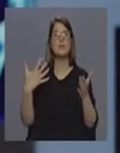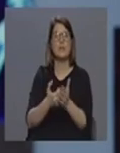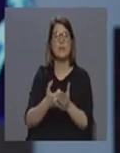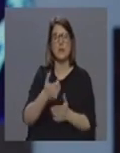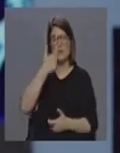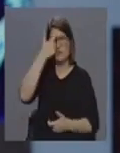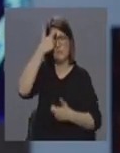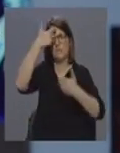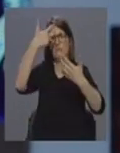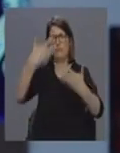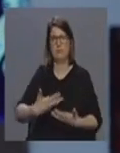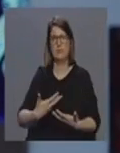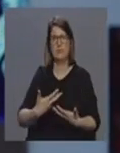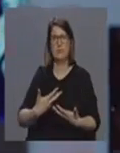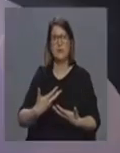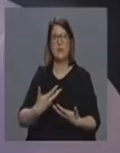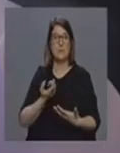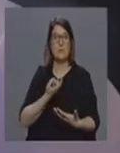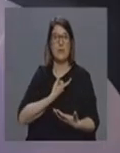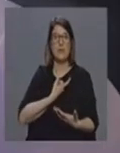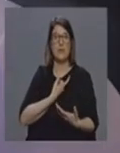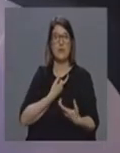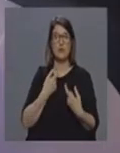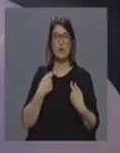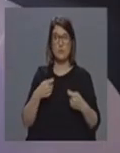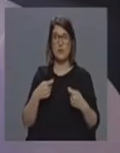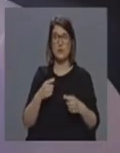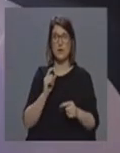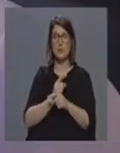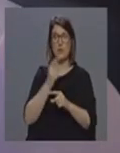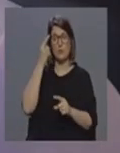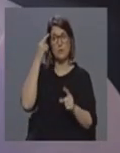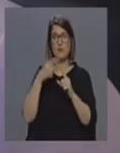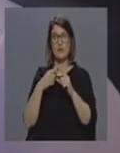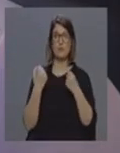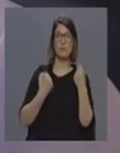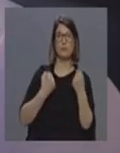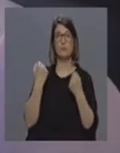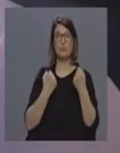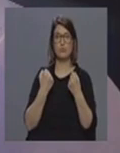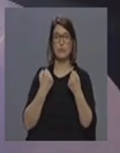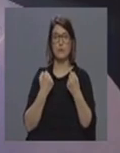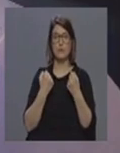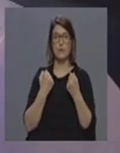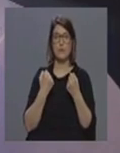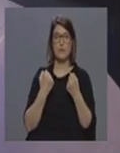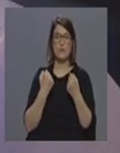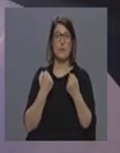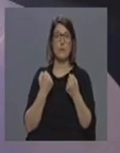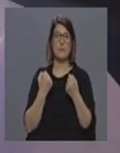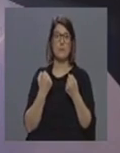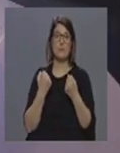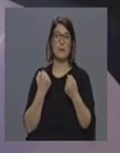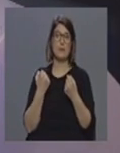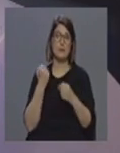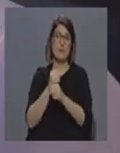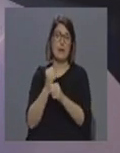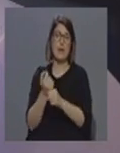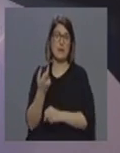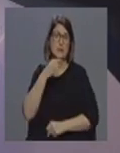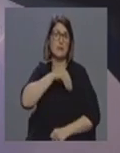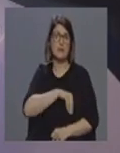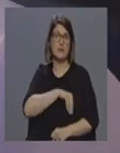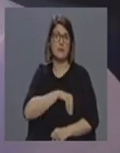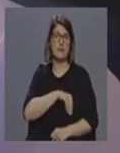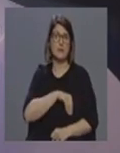contar com essa despesa mas vai ter que ter essa despesa para ter o veículo de transporte para ter ao fim e cabo então também a sua remuneração mensal e é isso que nós